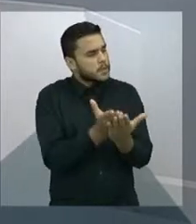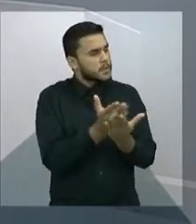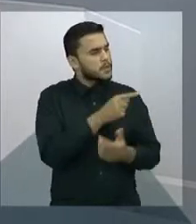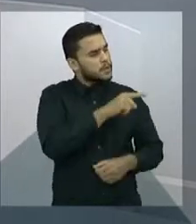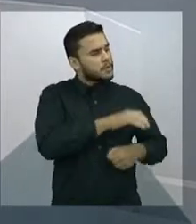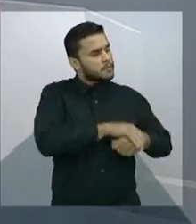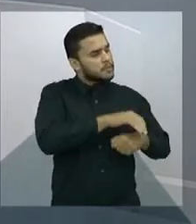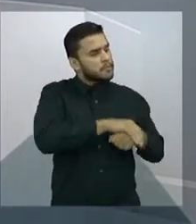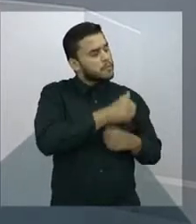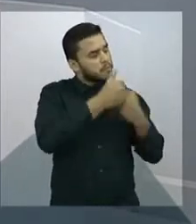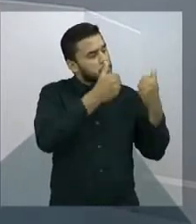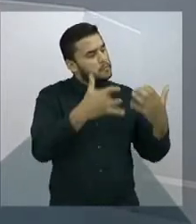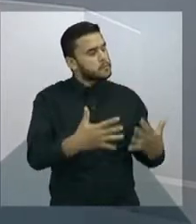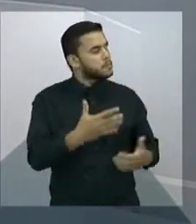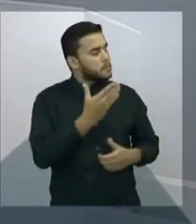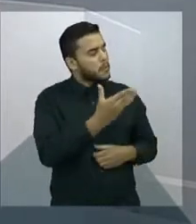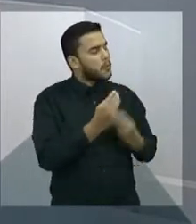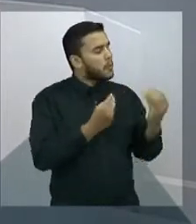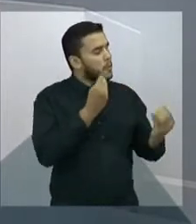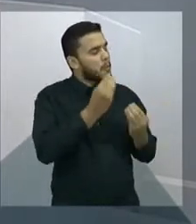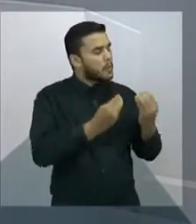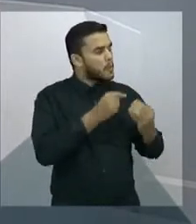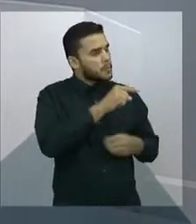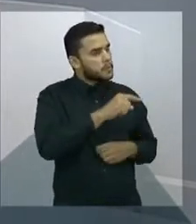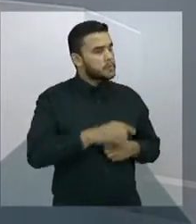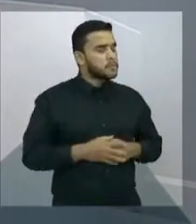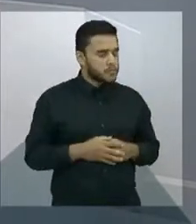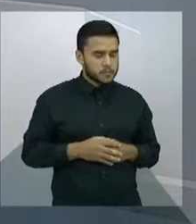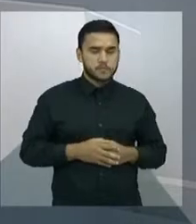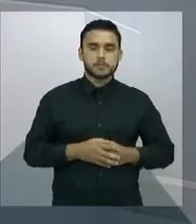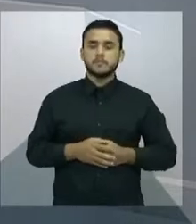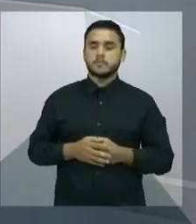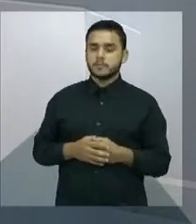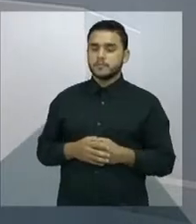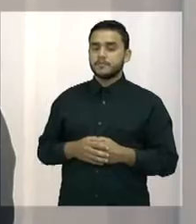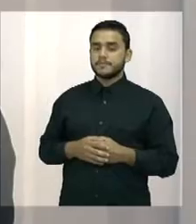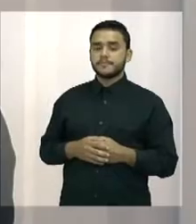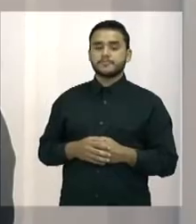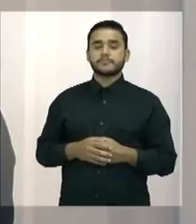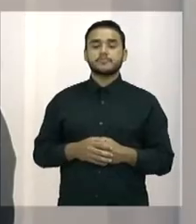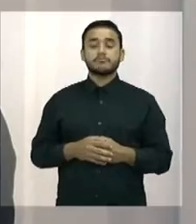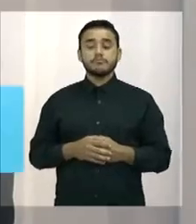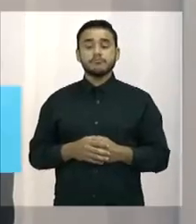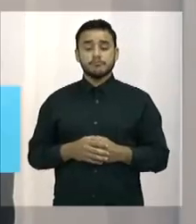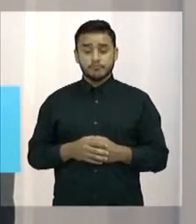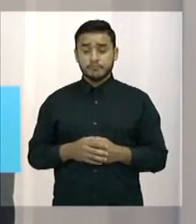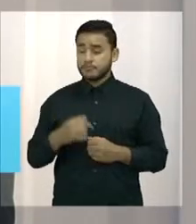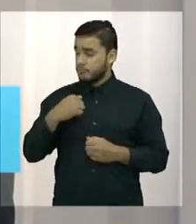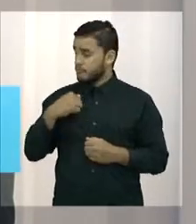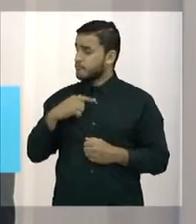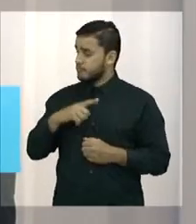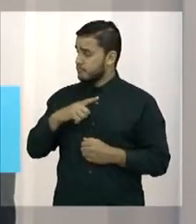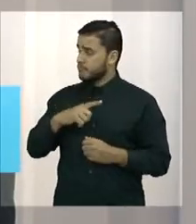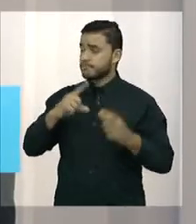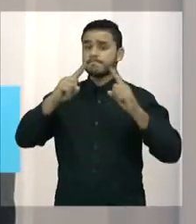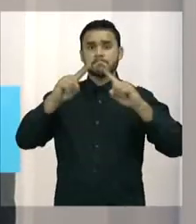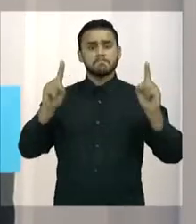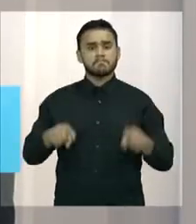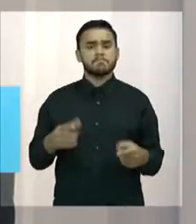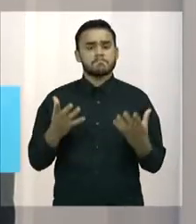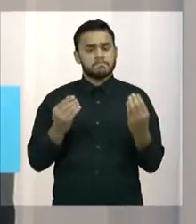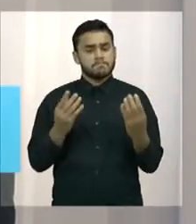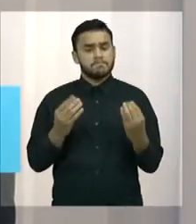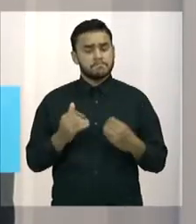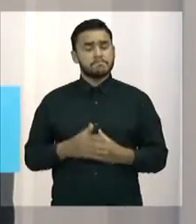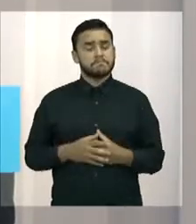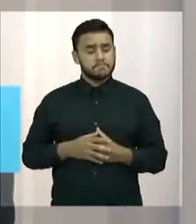enfim, como é que o senhor avalia esse seu trabalho nessa área? Olha, eu tenho muitos projetos apresentados aqui